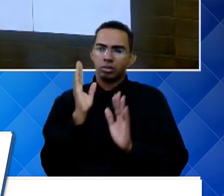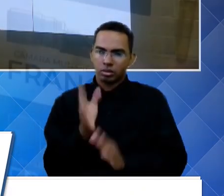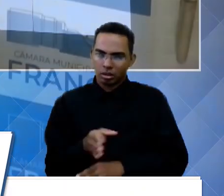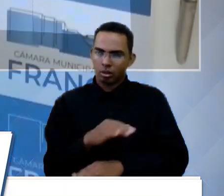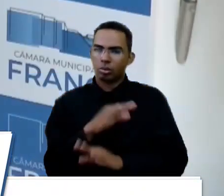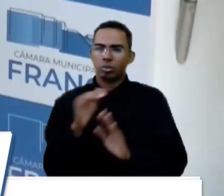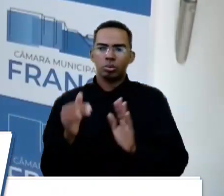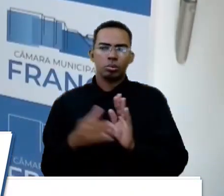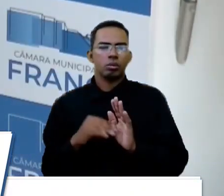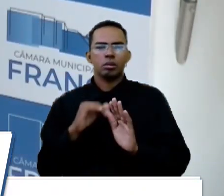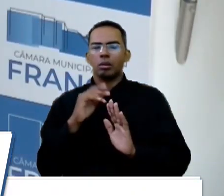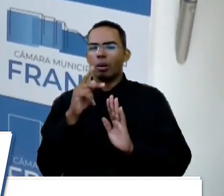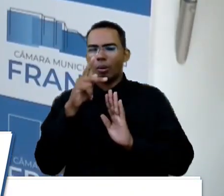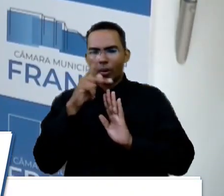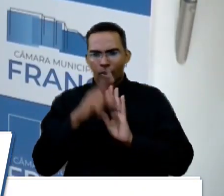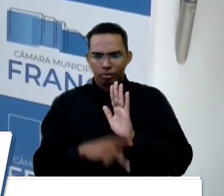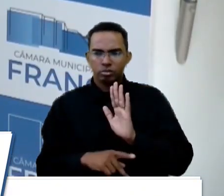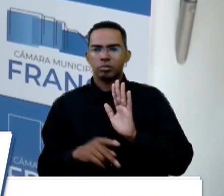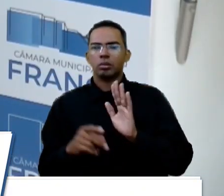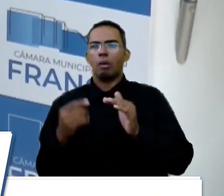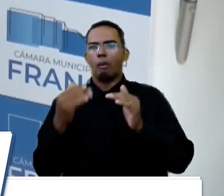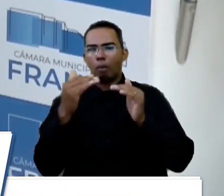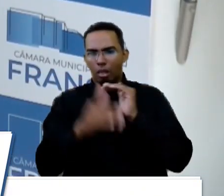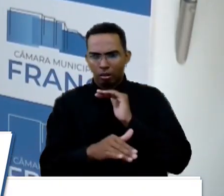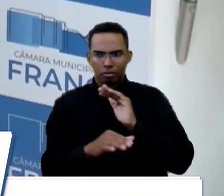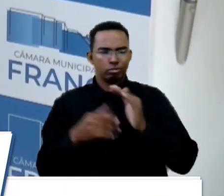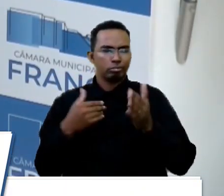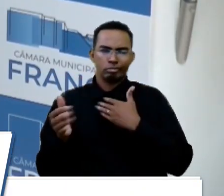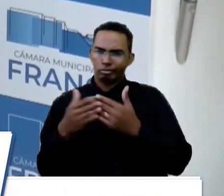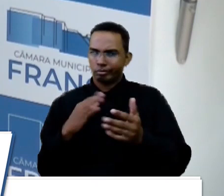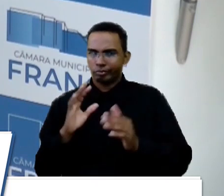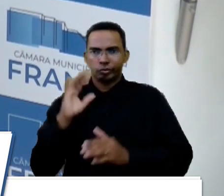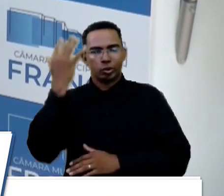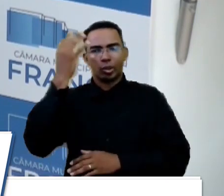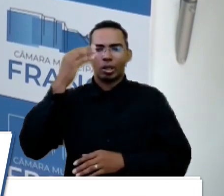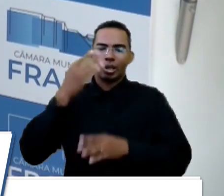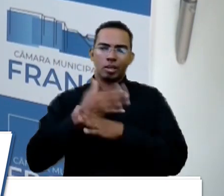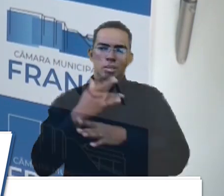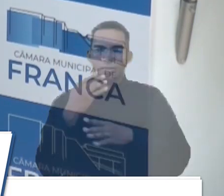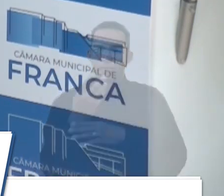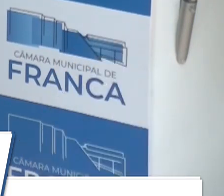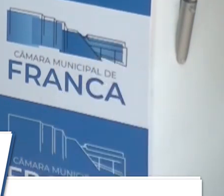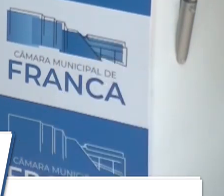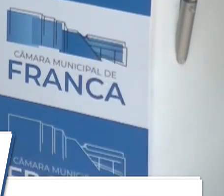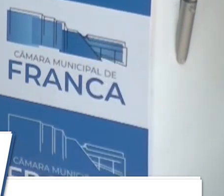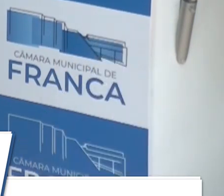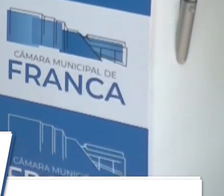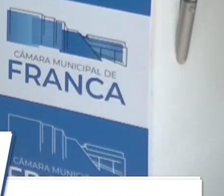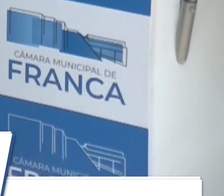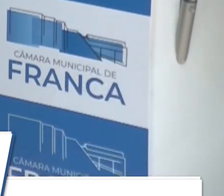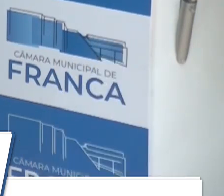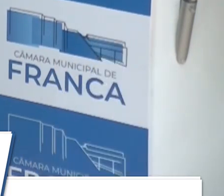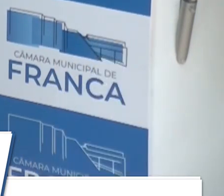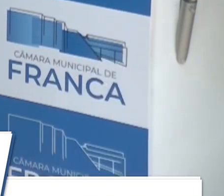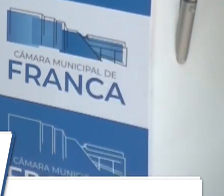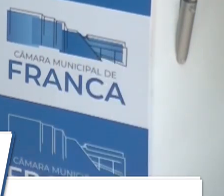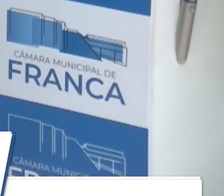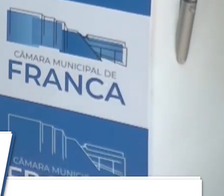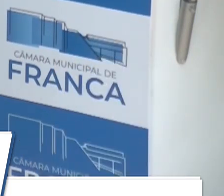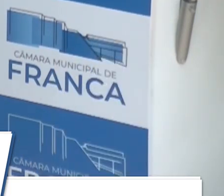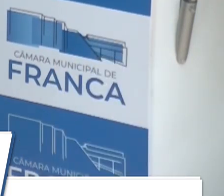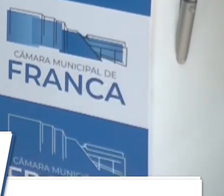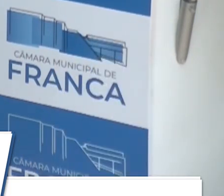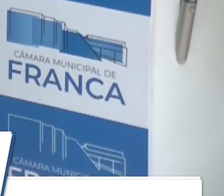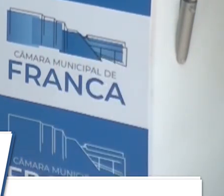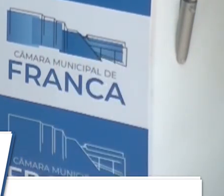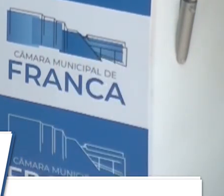quanto é projeto, pra proibir qualquer coisa que acontece nessa cidade, é como se fosse eu que tivesse jogado o animal na